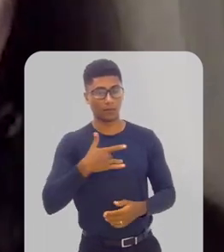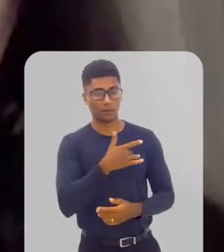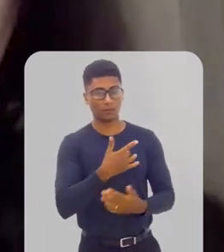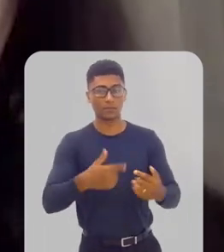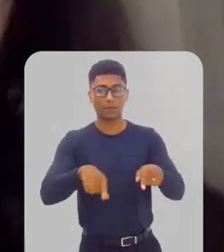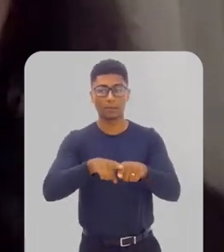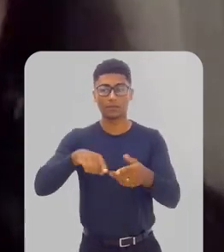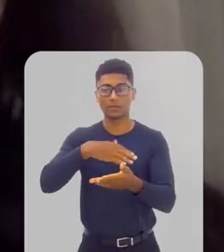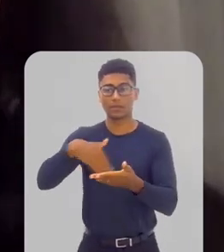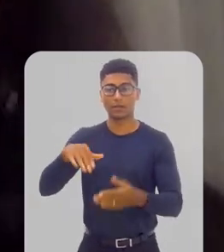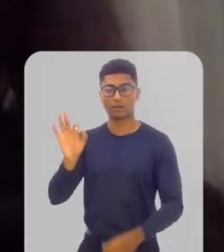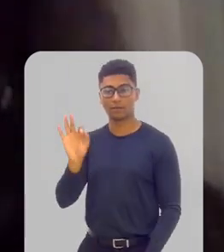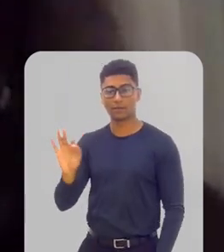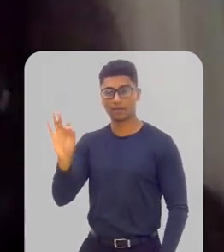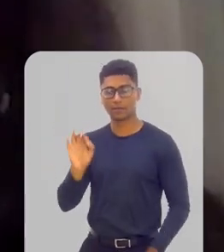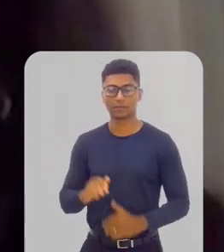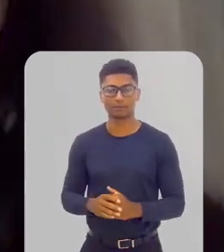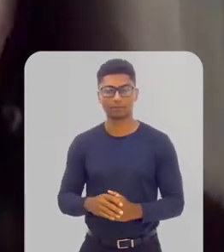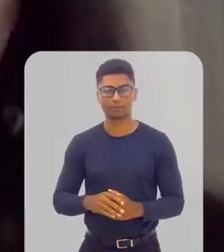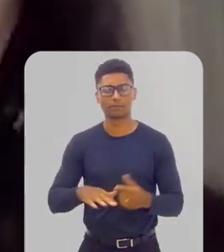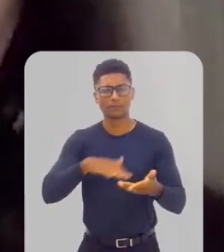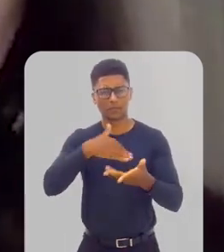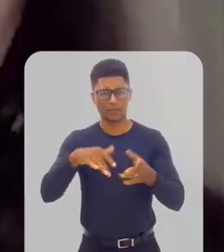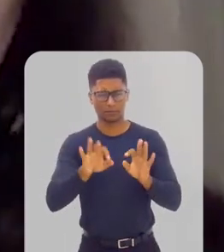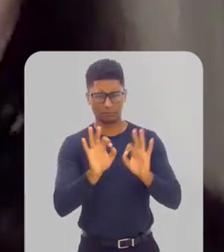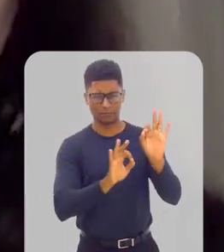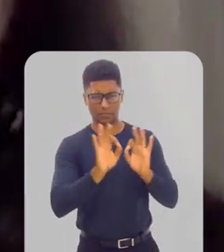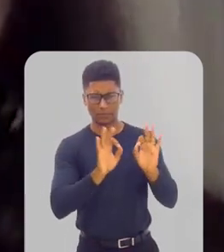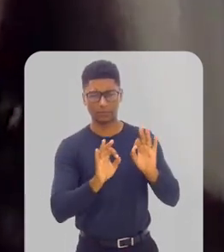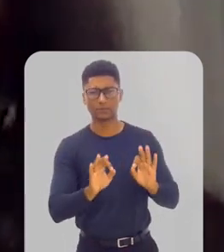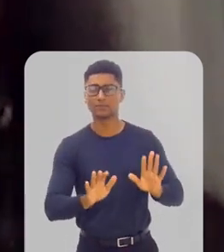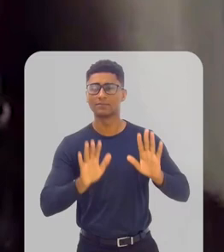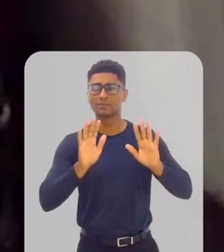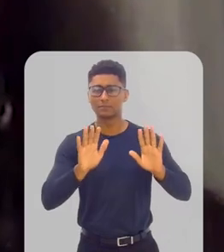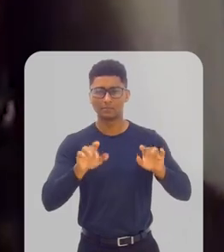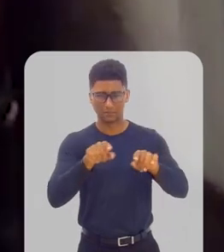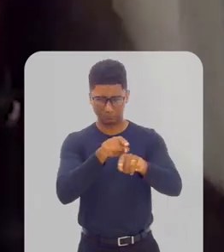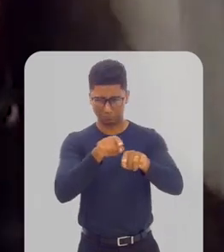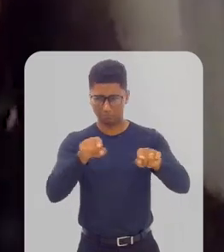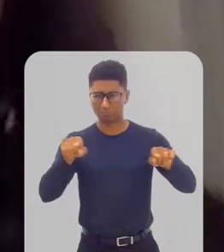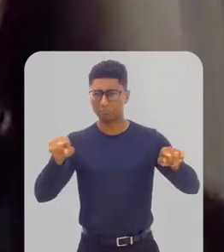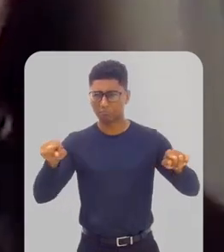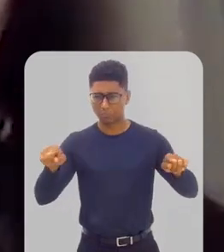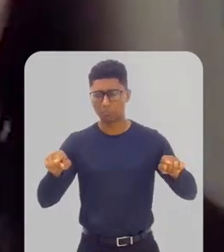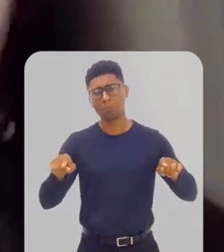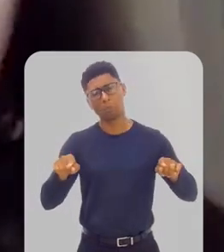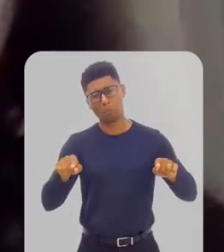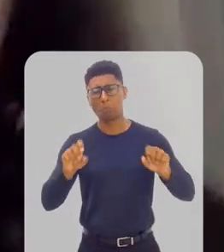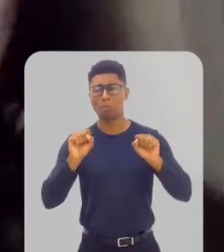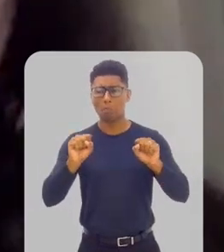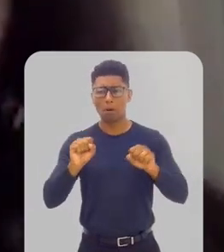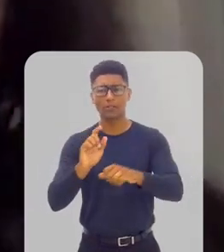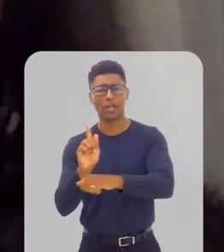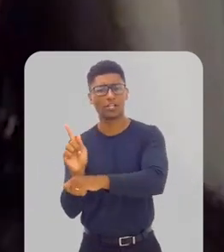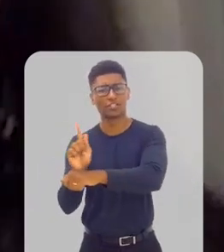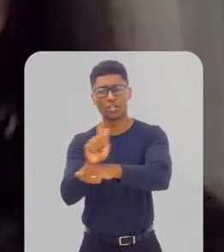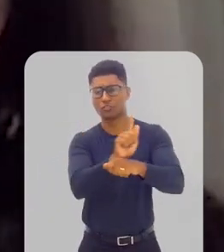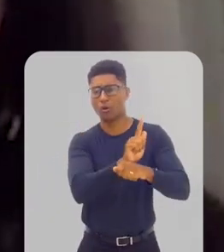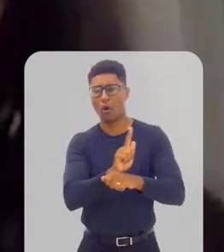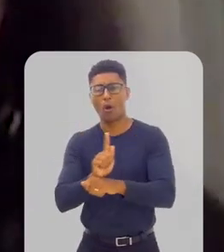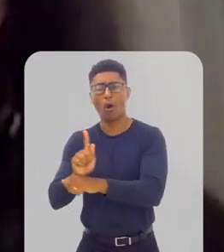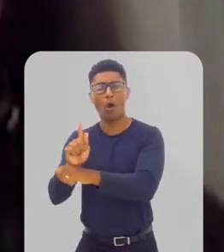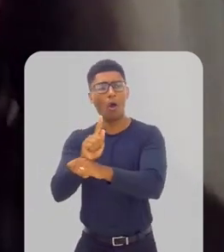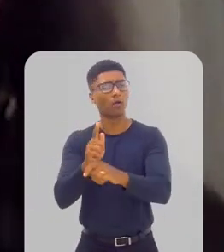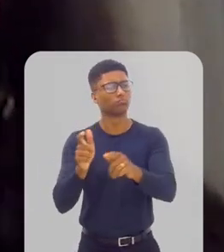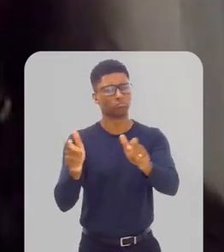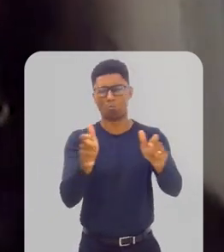de Fazenda e na Secretaria de Planejamento, mas a carreira tem um desenho descentralizado e é comum você encontrar gestores públicos em